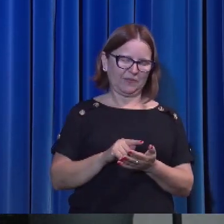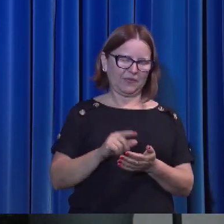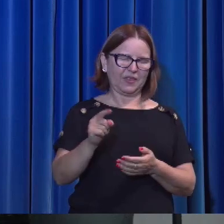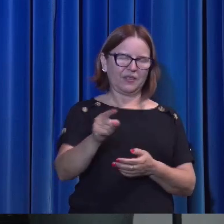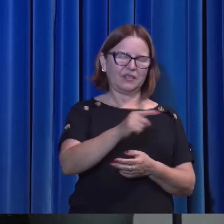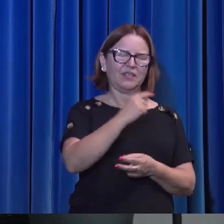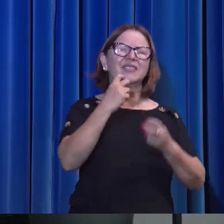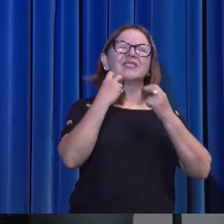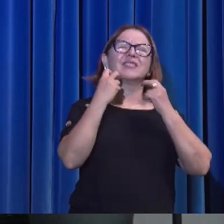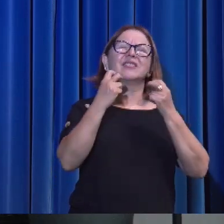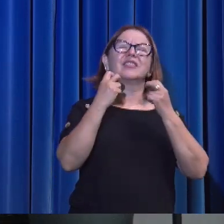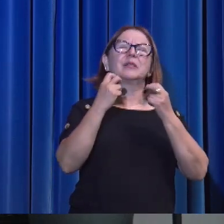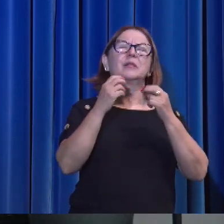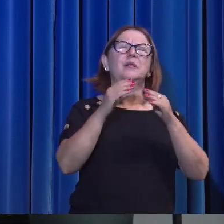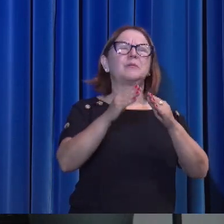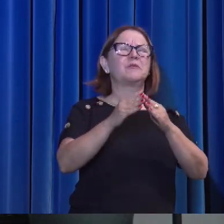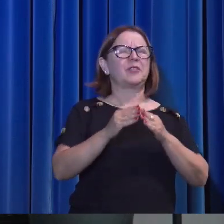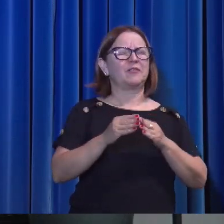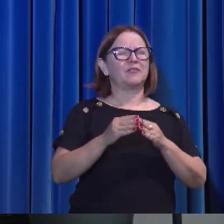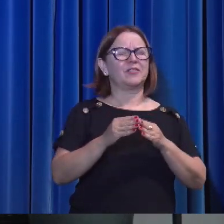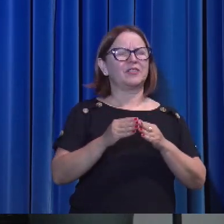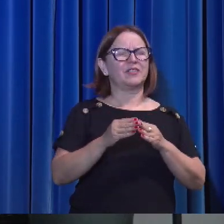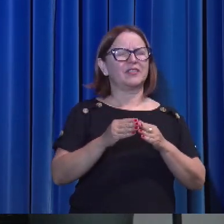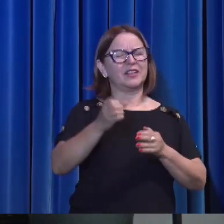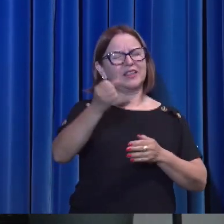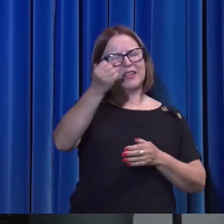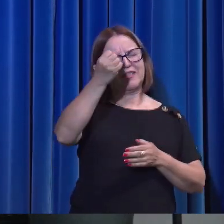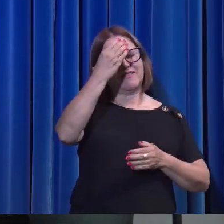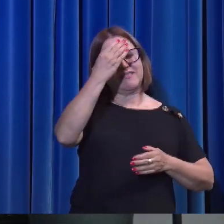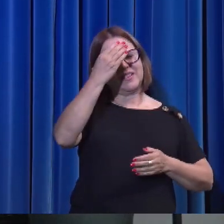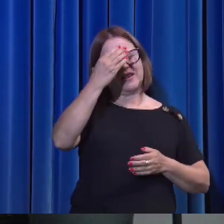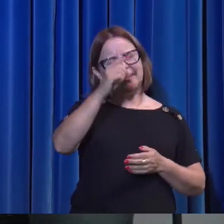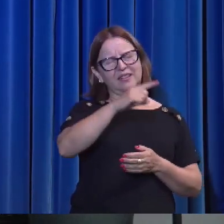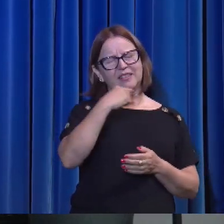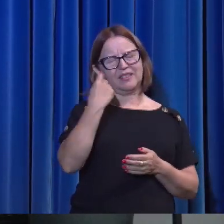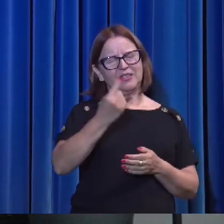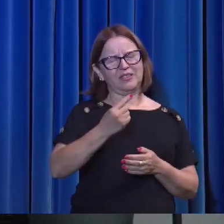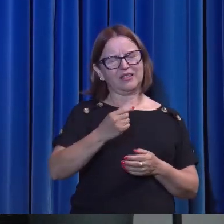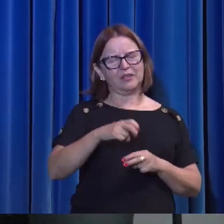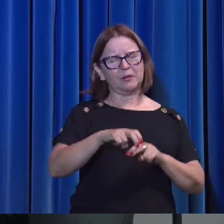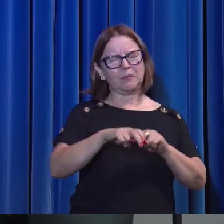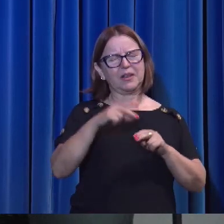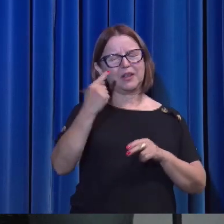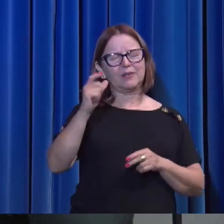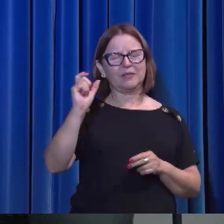rogamos que tu venhas falar conosco. Pela tua palavra.